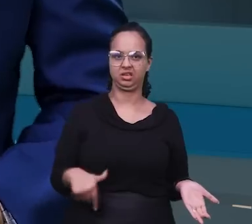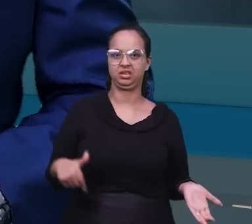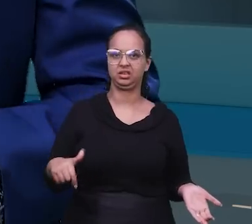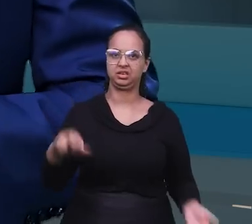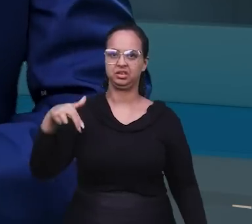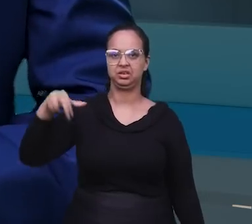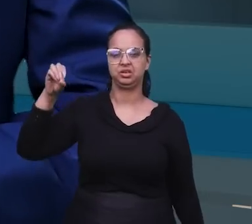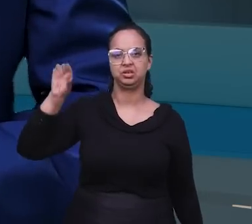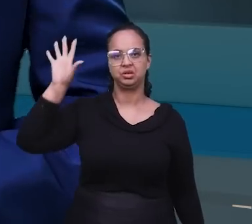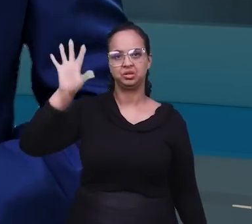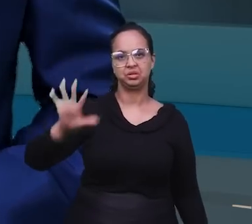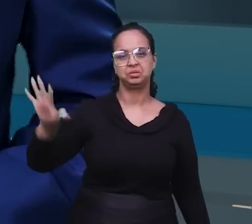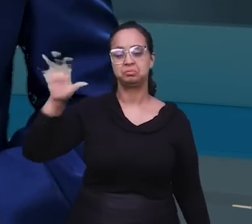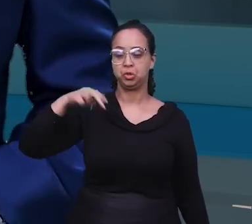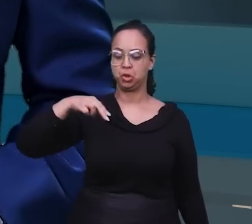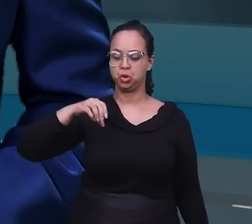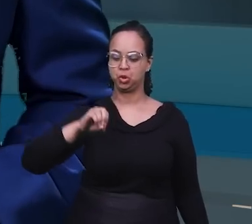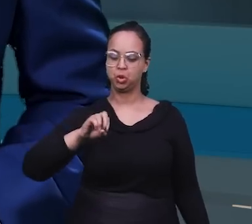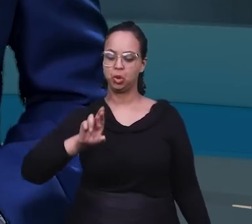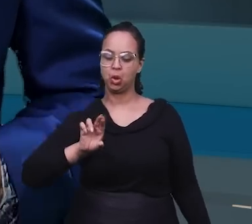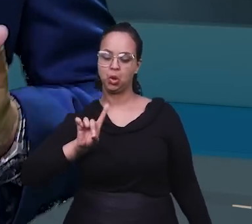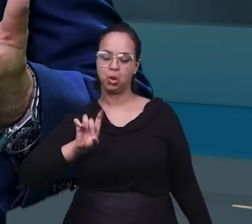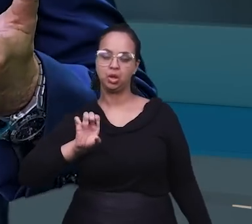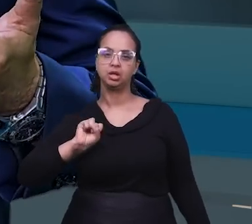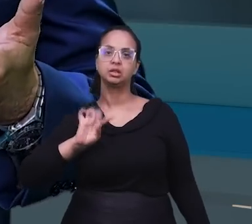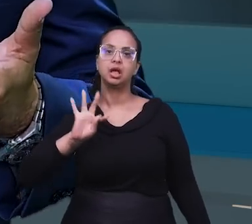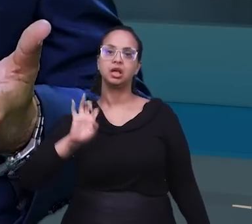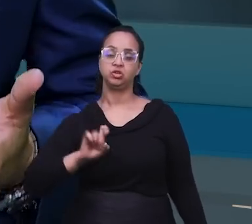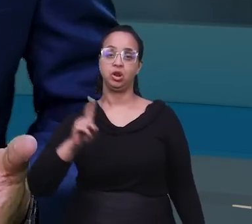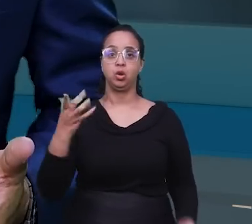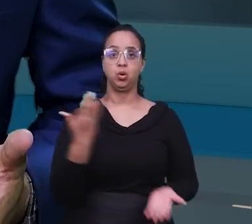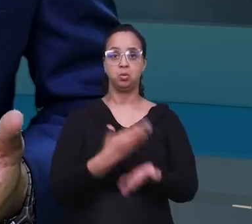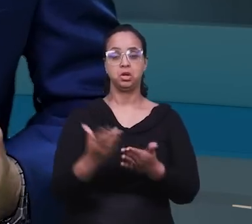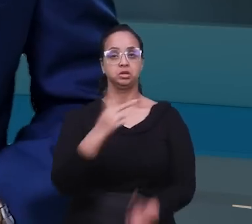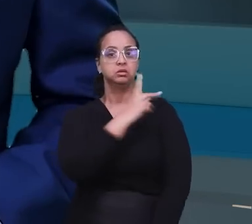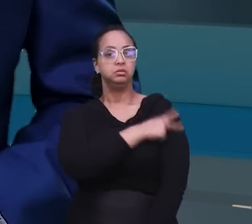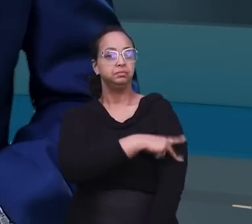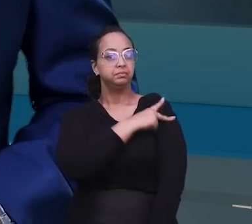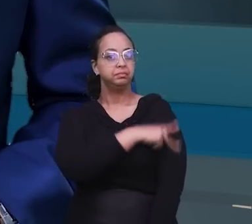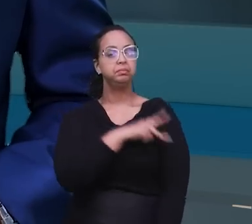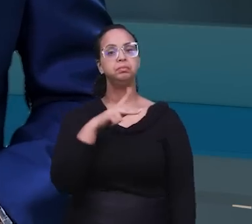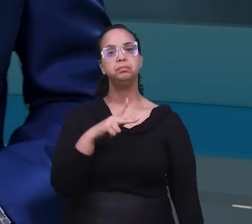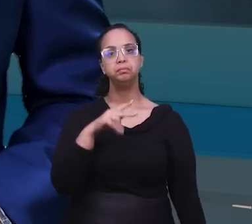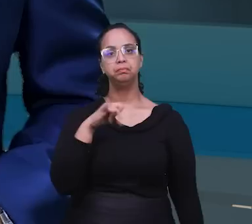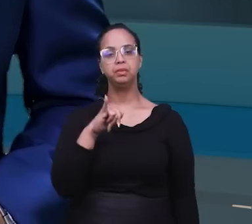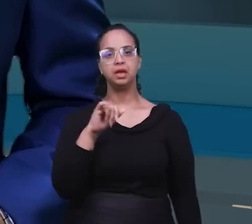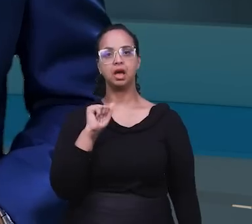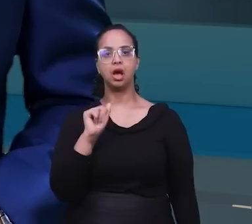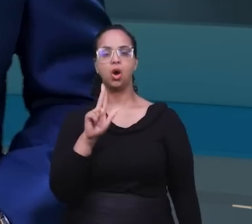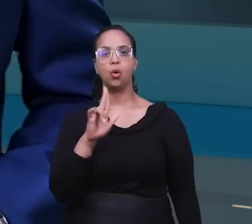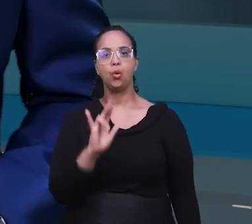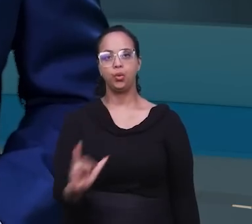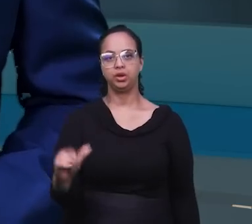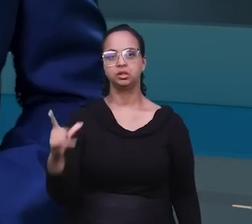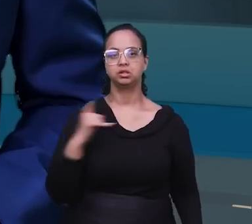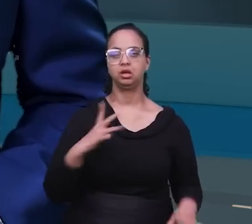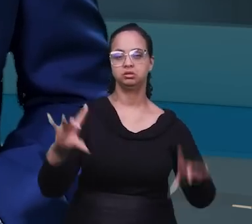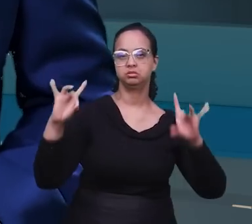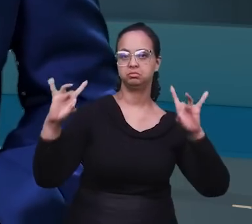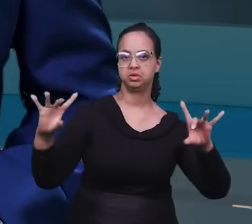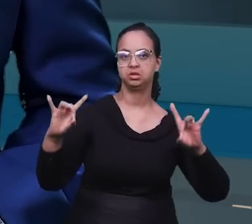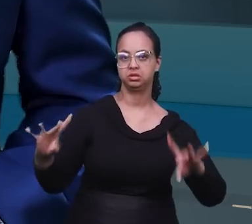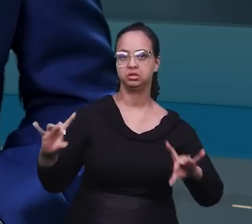notícias aqui da maior região do Brasil, a região Nordeste, a partir do estado do Piauí, onde foi produzida uma reportagem